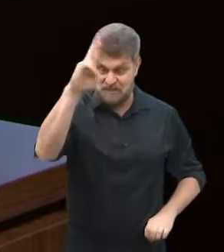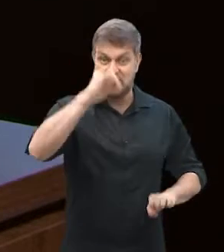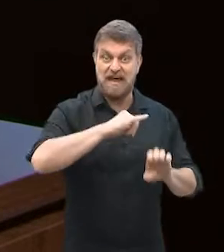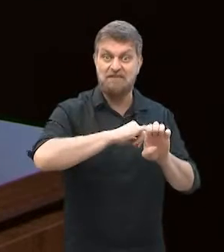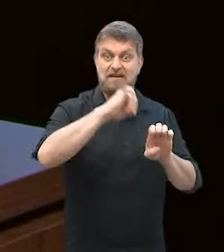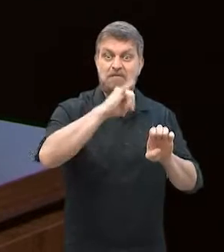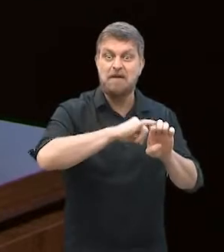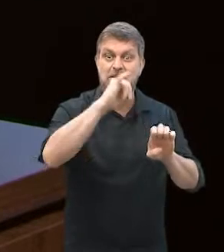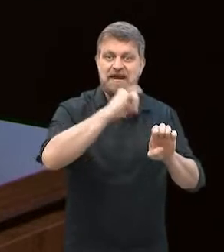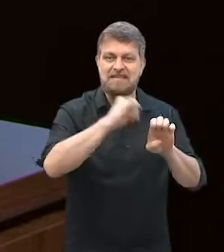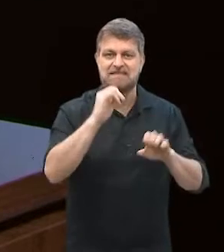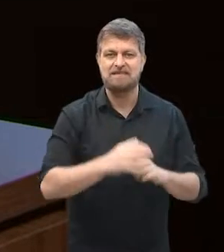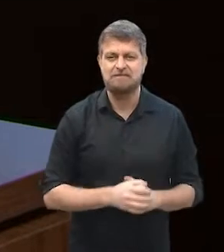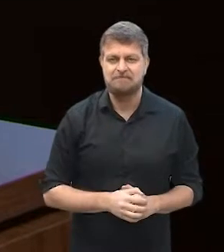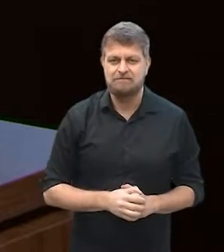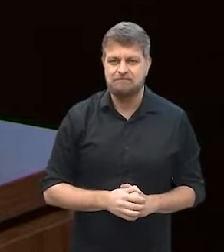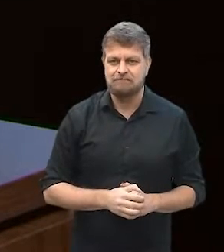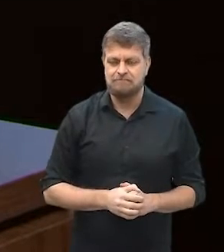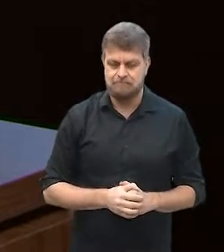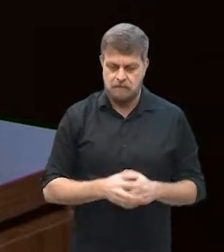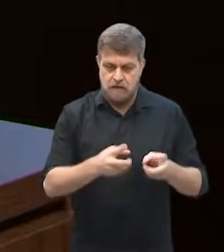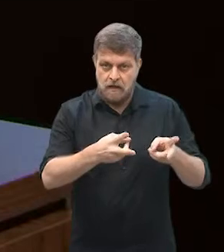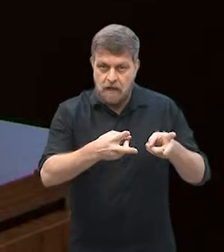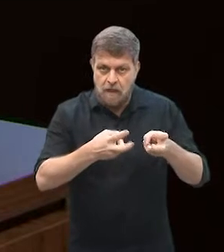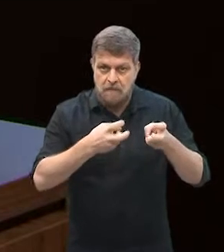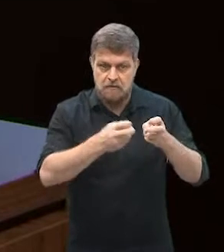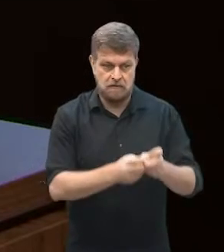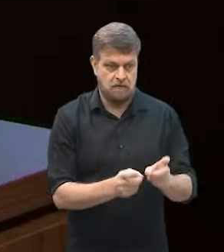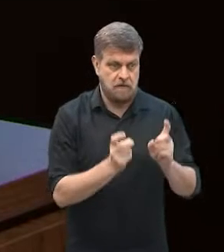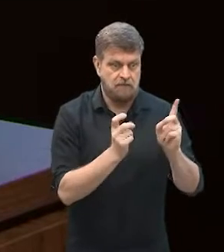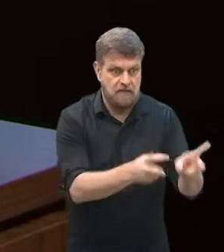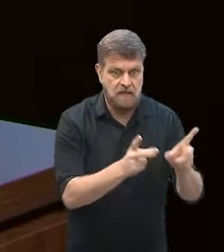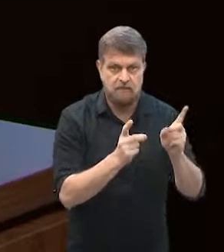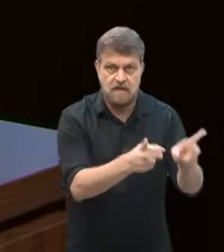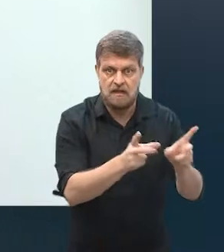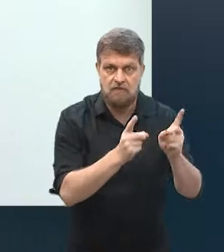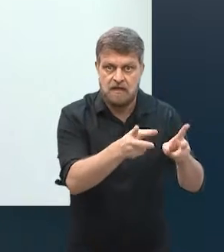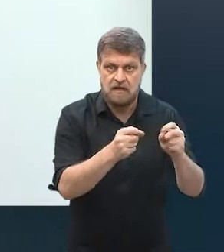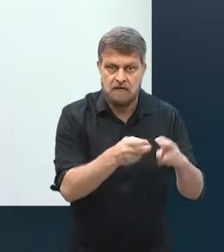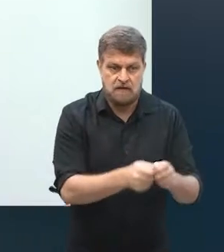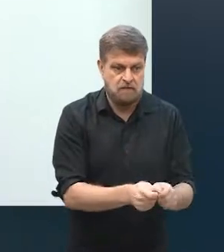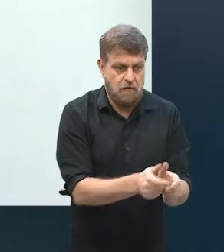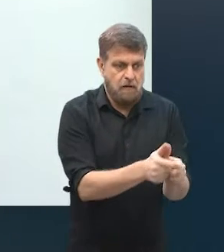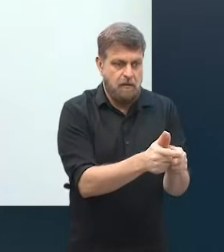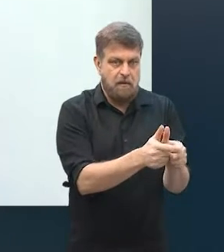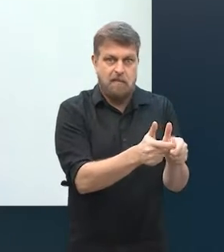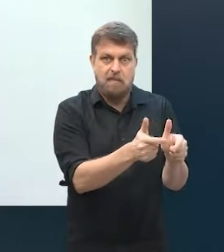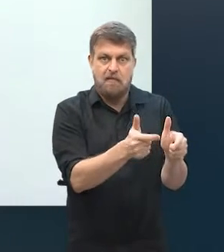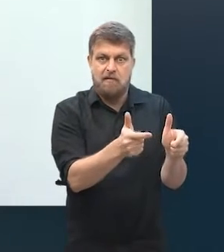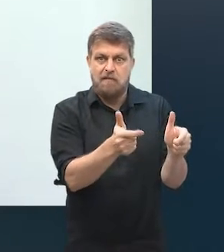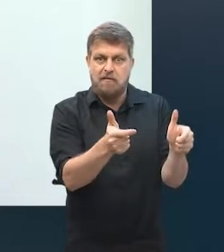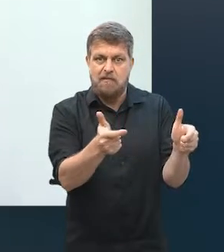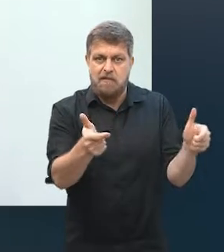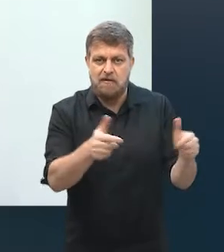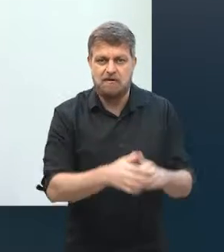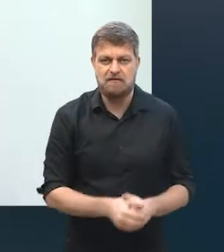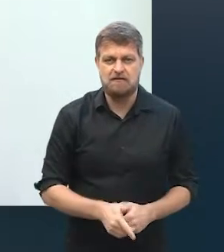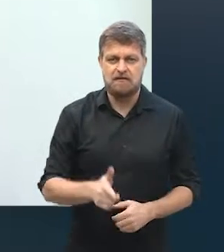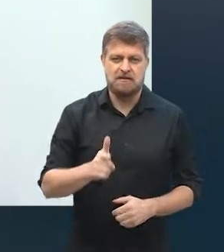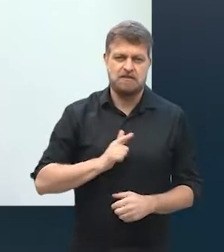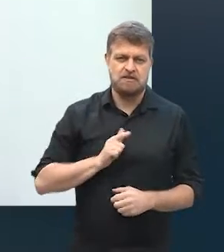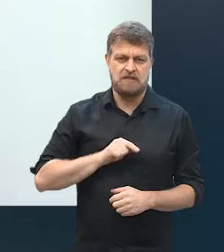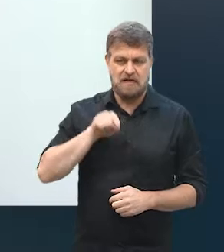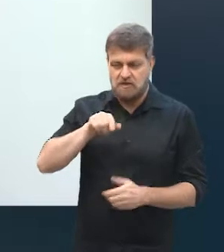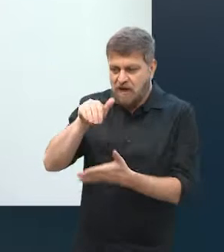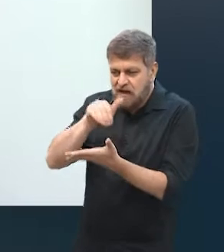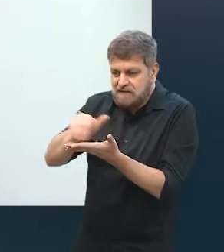Então, isso eu percebi quando o volume de vendas começou a aumentar muito, né, quando esse leque abriu, saindo apenas